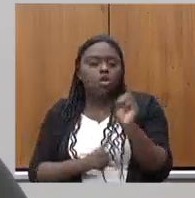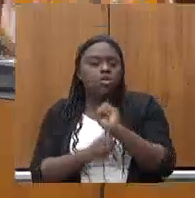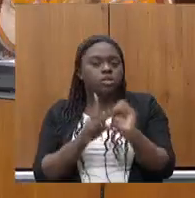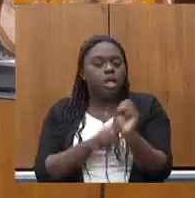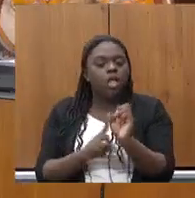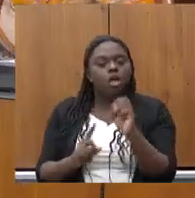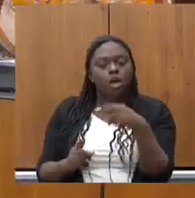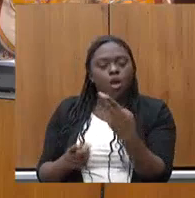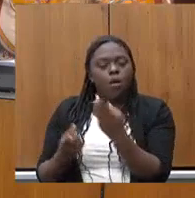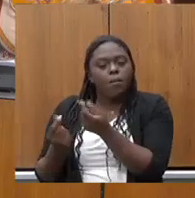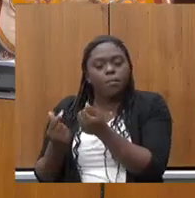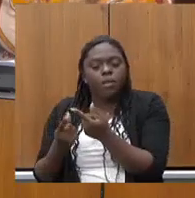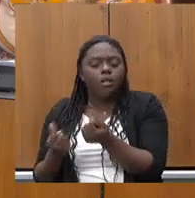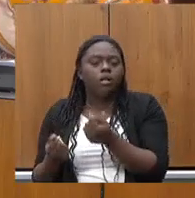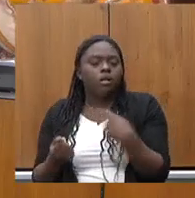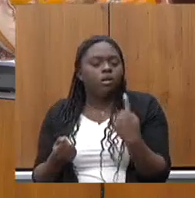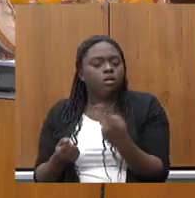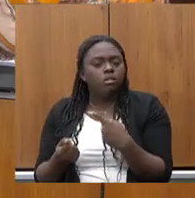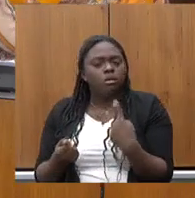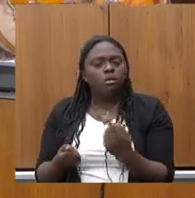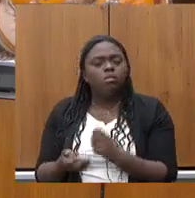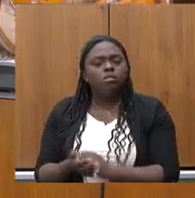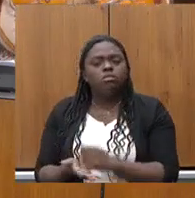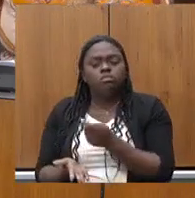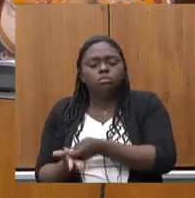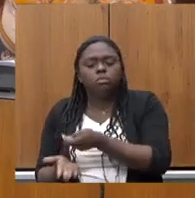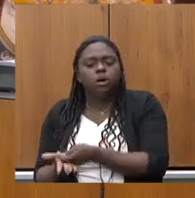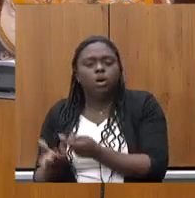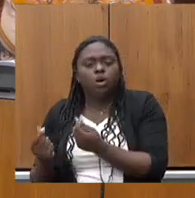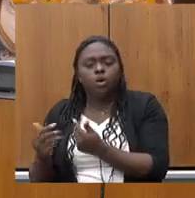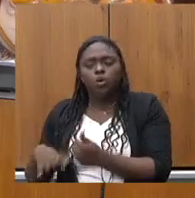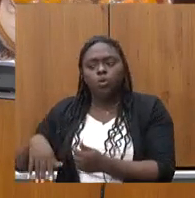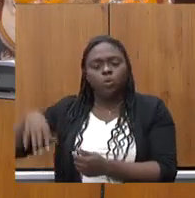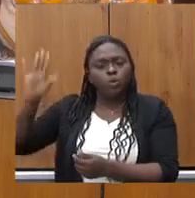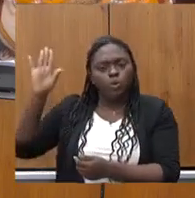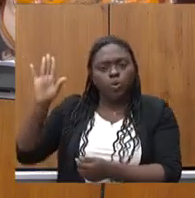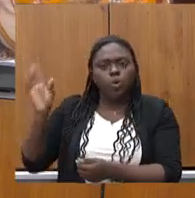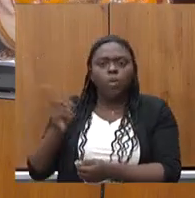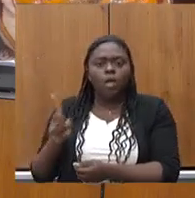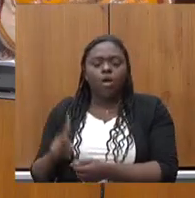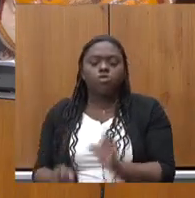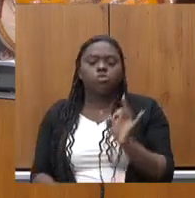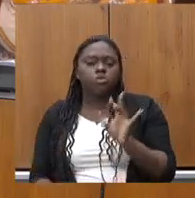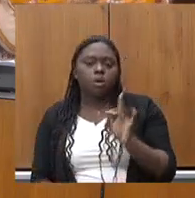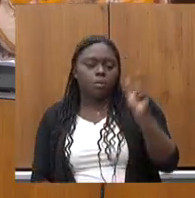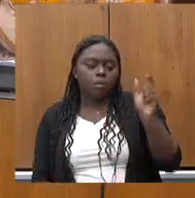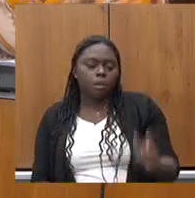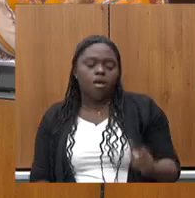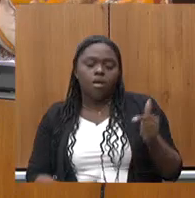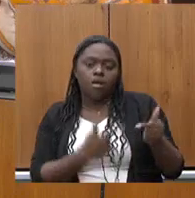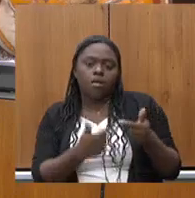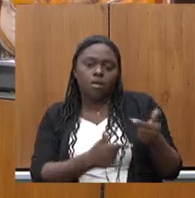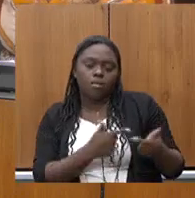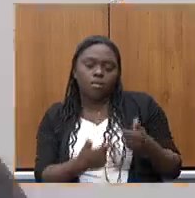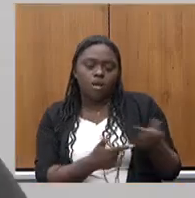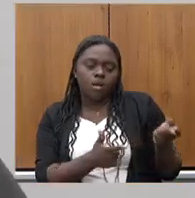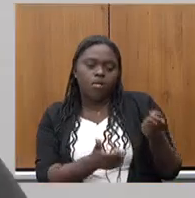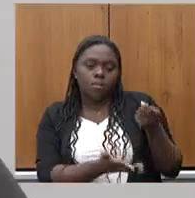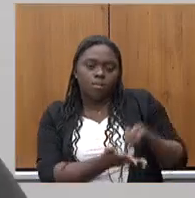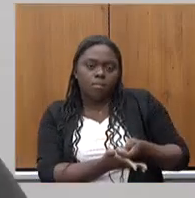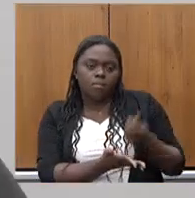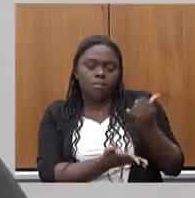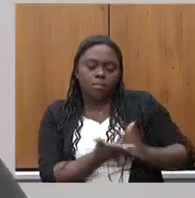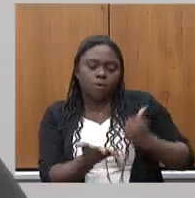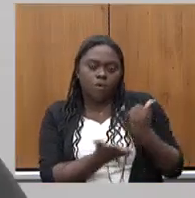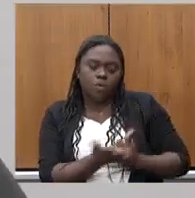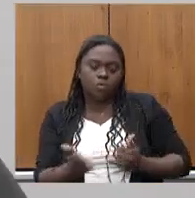nós não tributamos as grandes fortunas nós não tributamos os grandes nós tributamos classe trabalhadora nesse país e